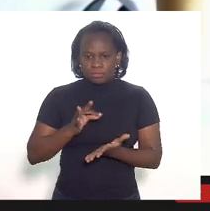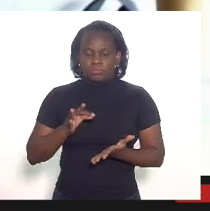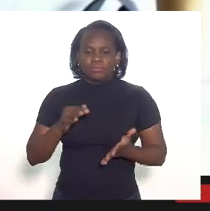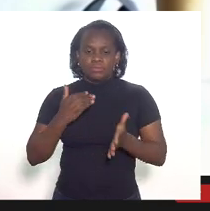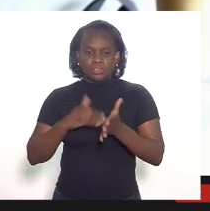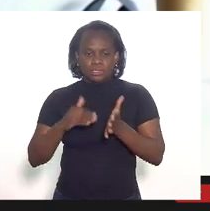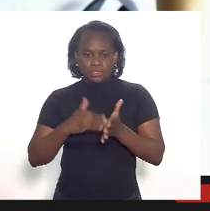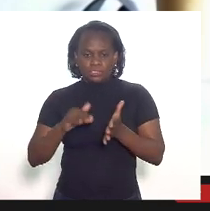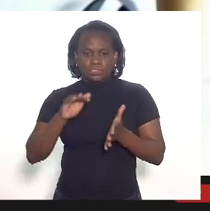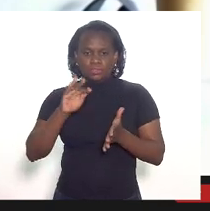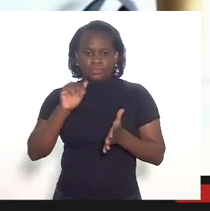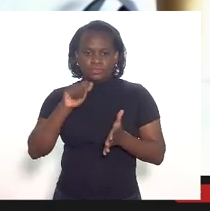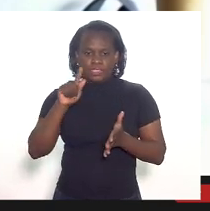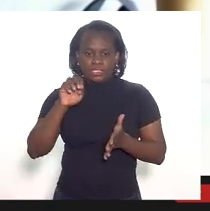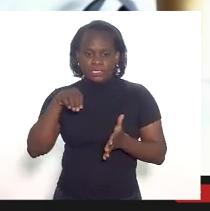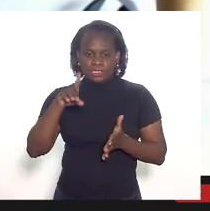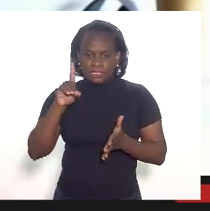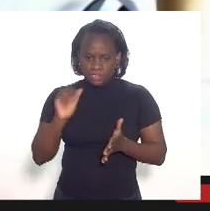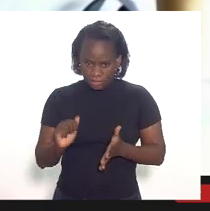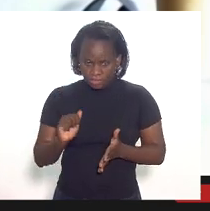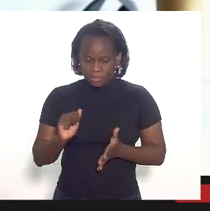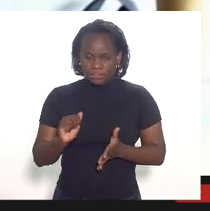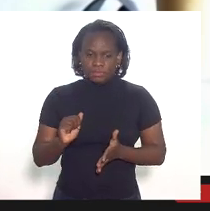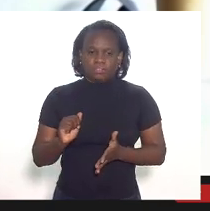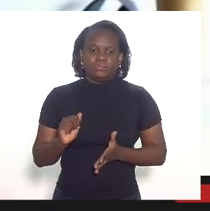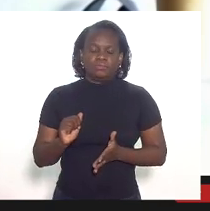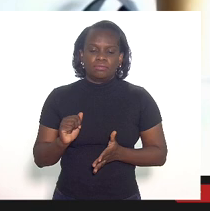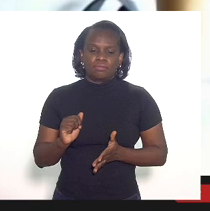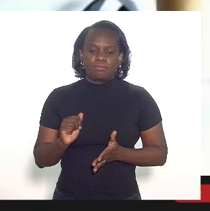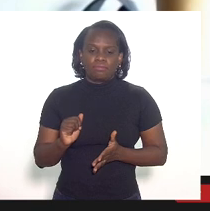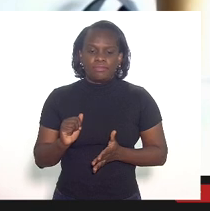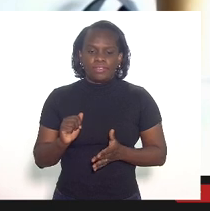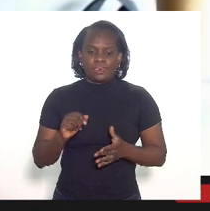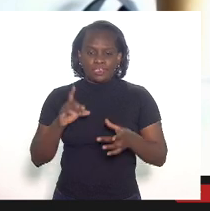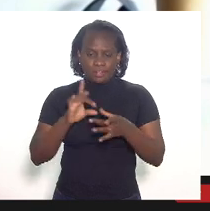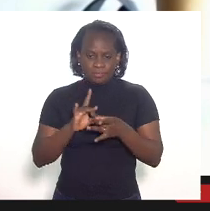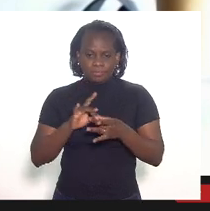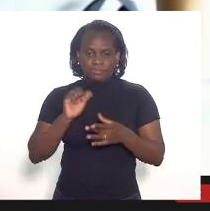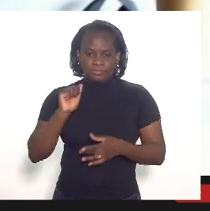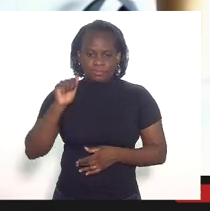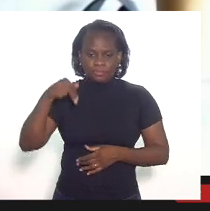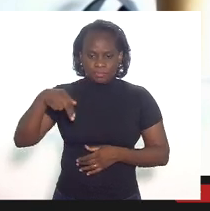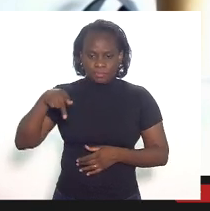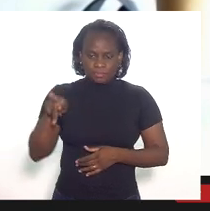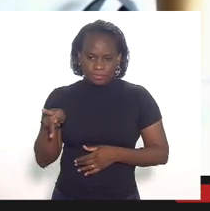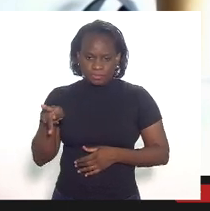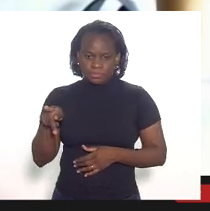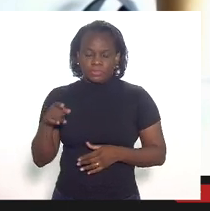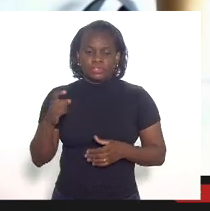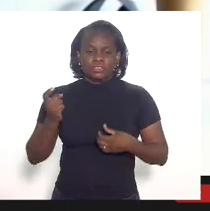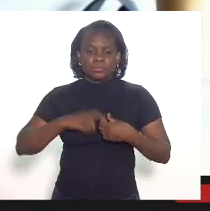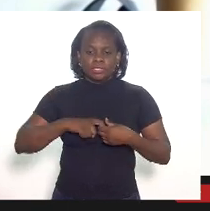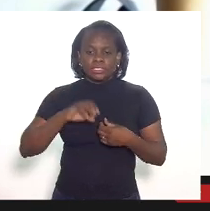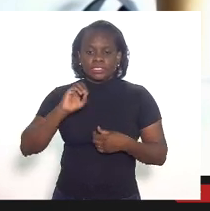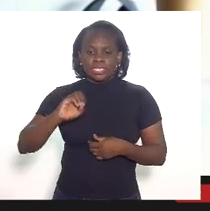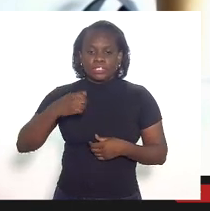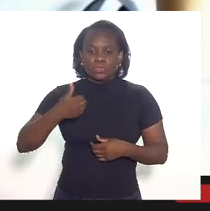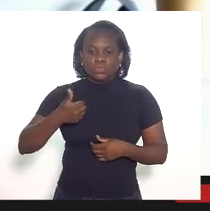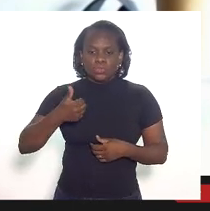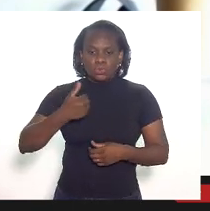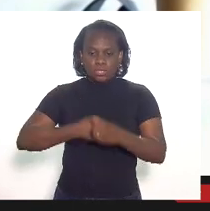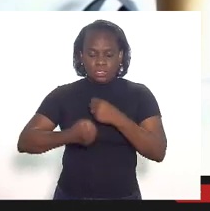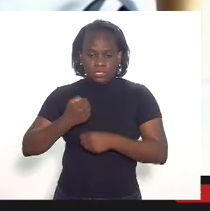Secretaria de Fazenda com a ANP, convênio 01 de